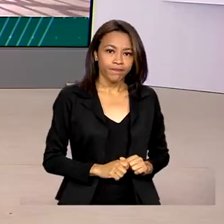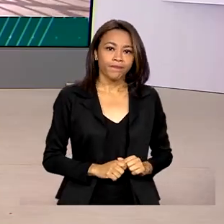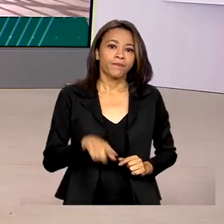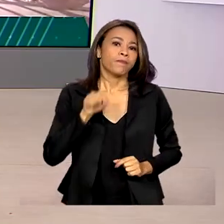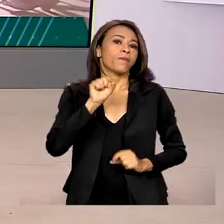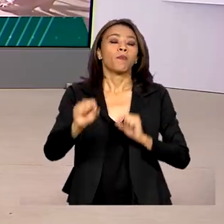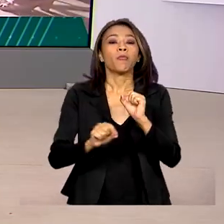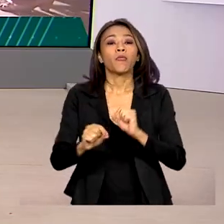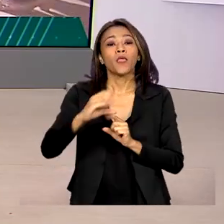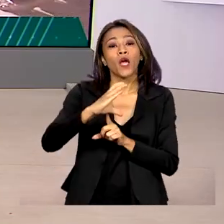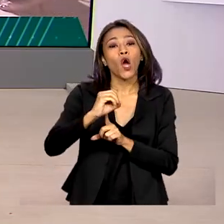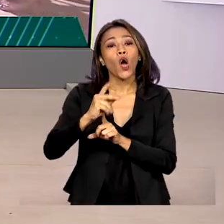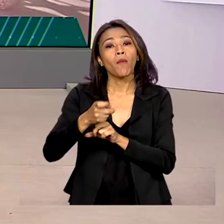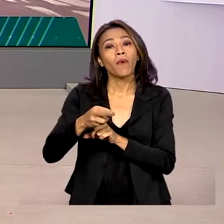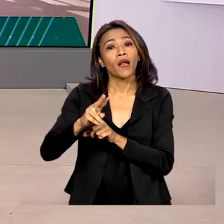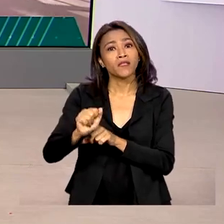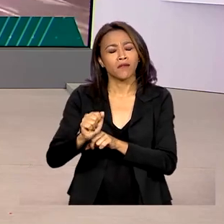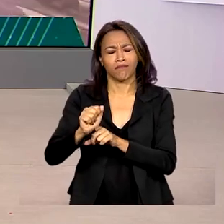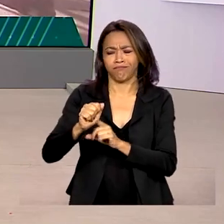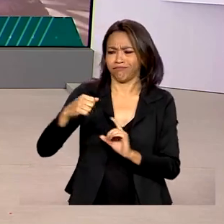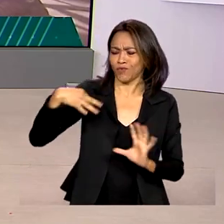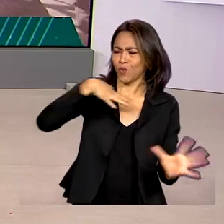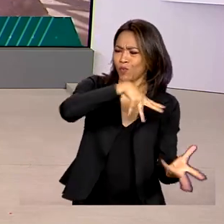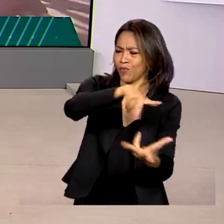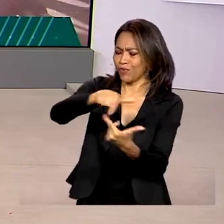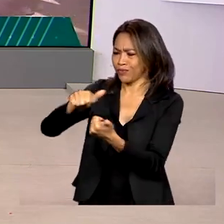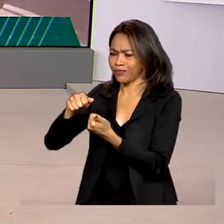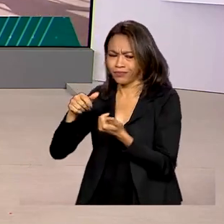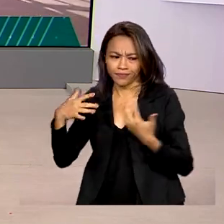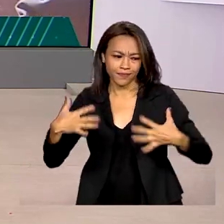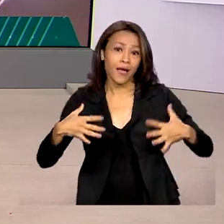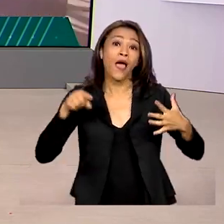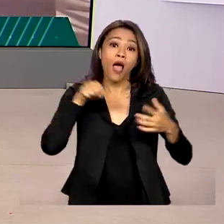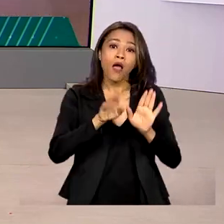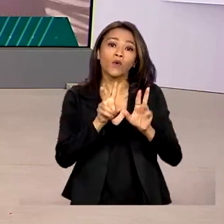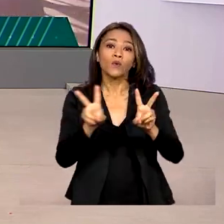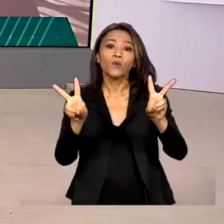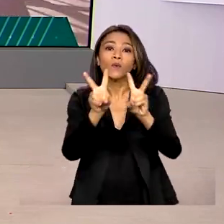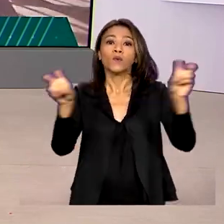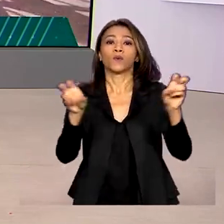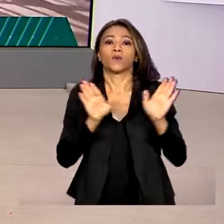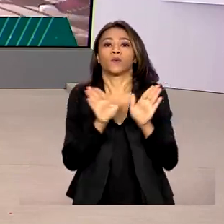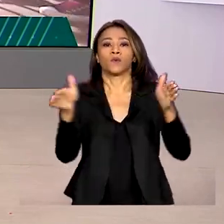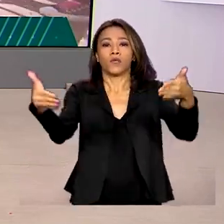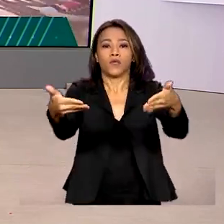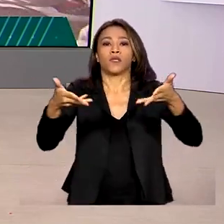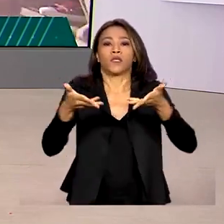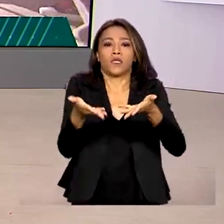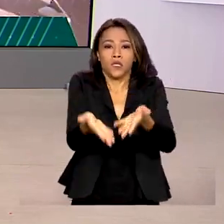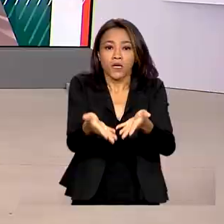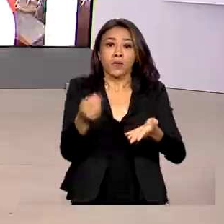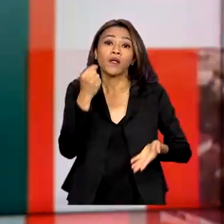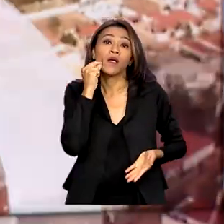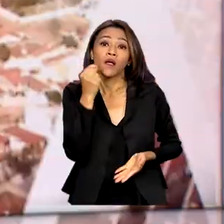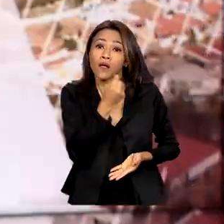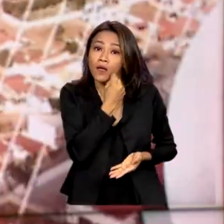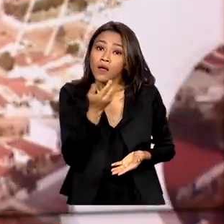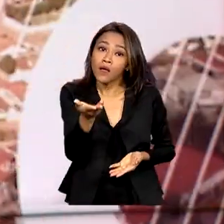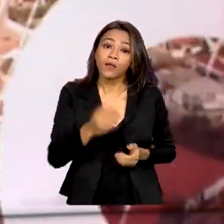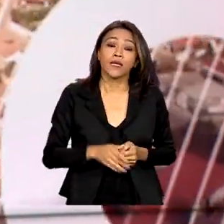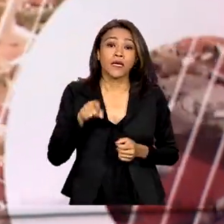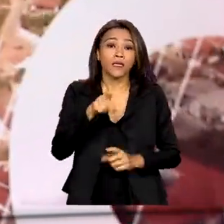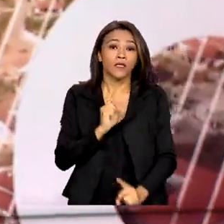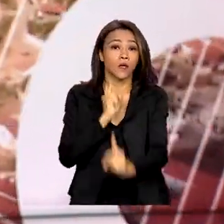Cooperação em um mundo fragmentado. Este é o tema do Fórum Econômico Mundial de Davos, na Suíça. O